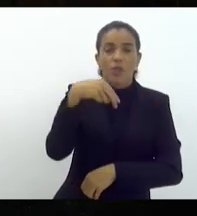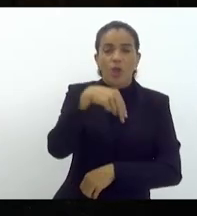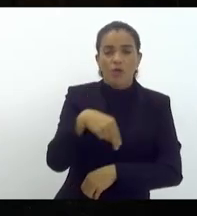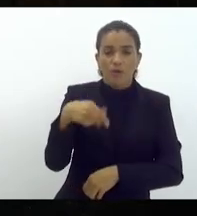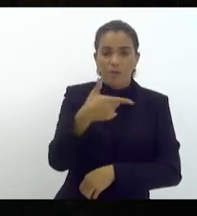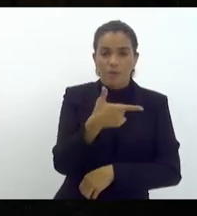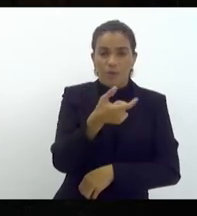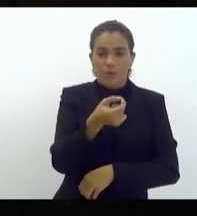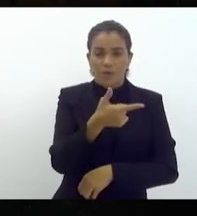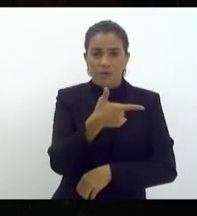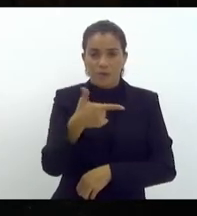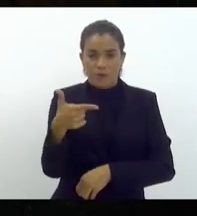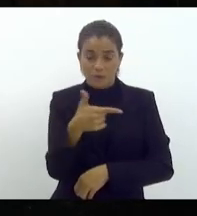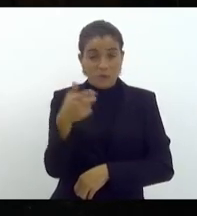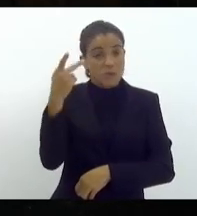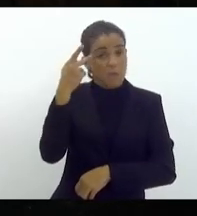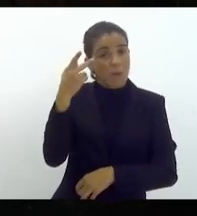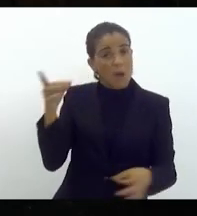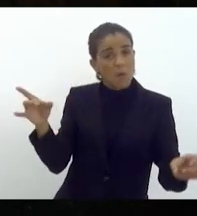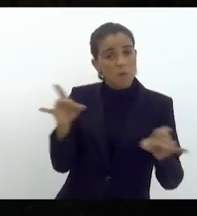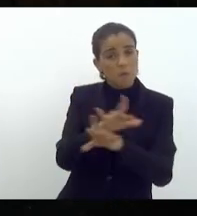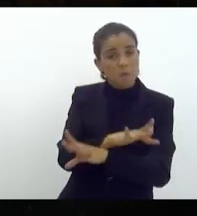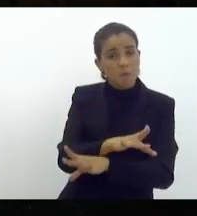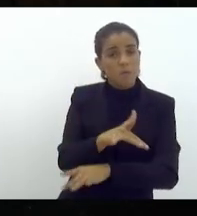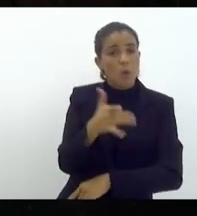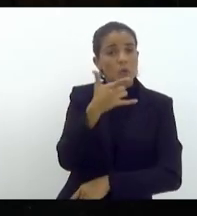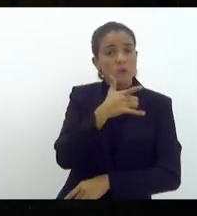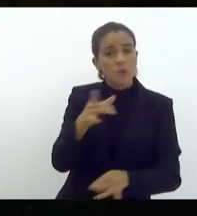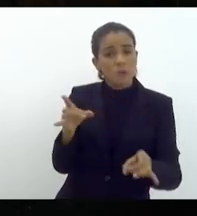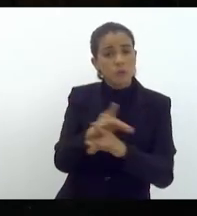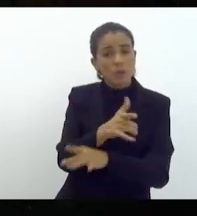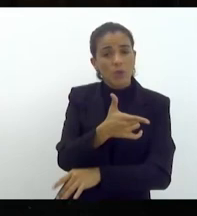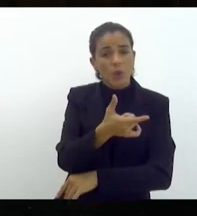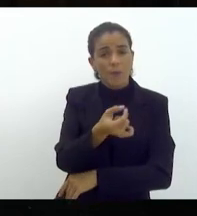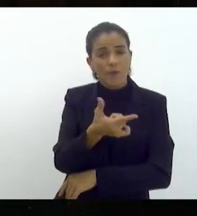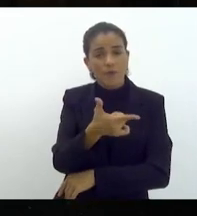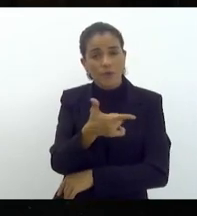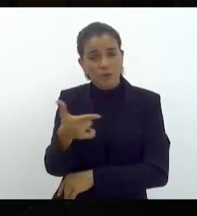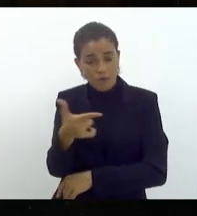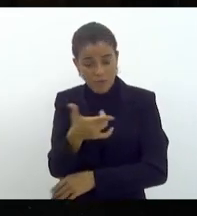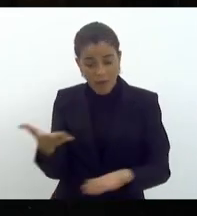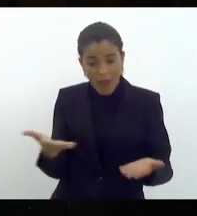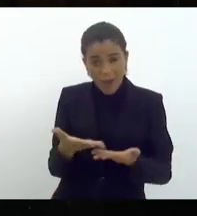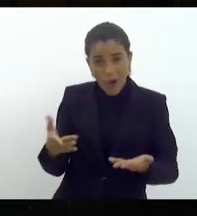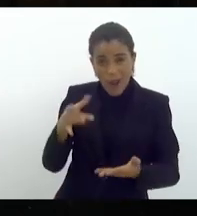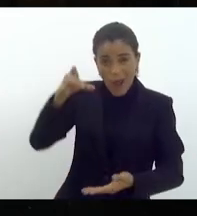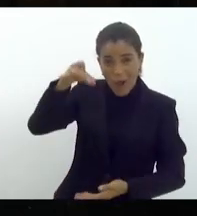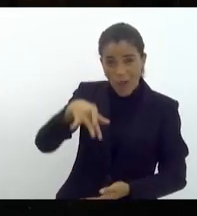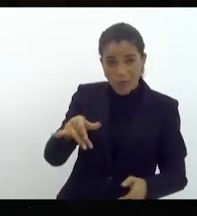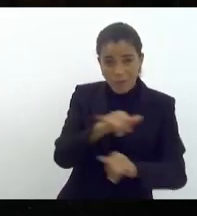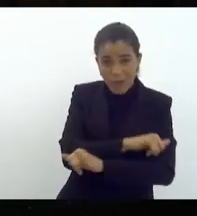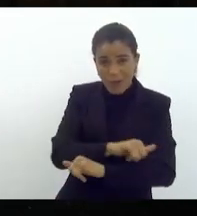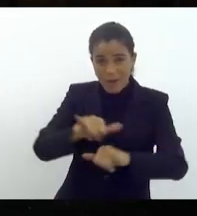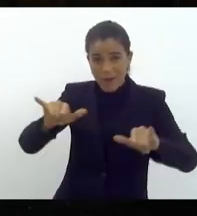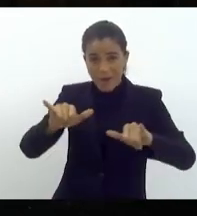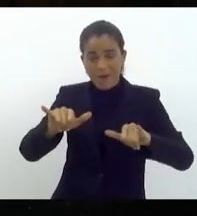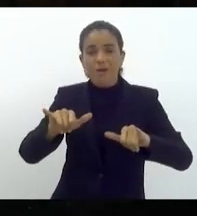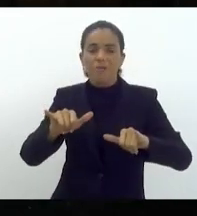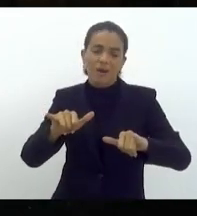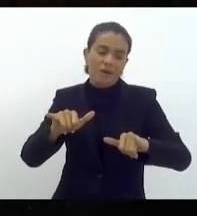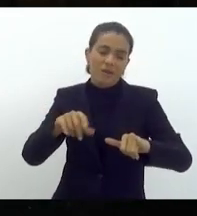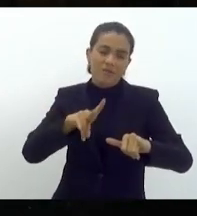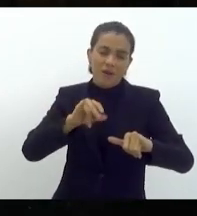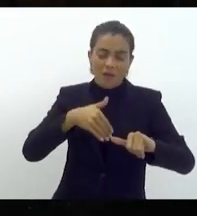cumpriu esse requisito em 2022 e realizará a última campanha de vacinação que